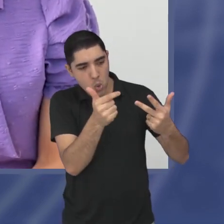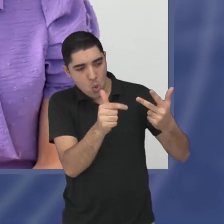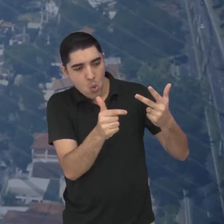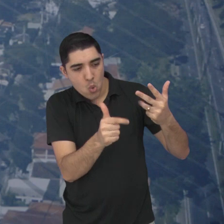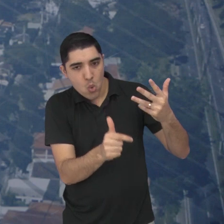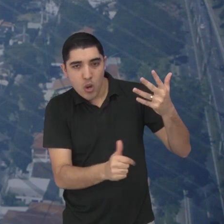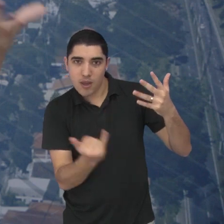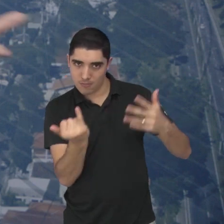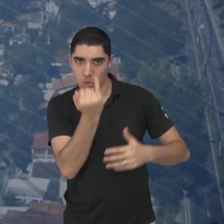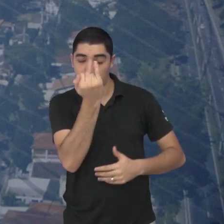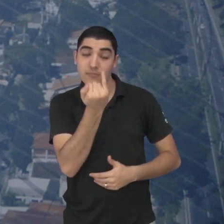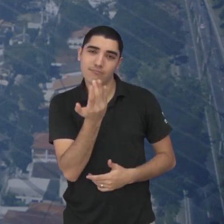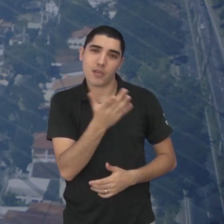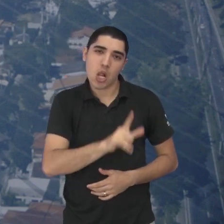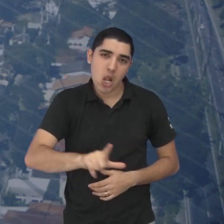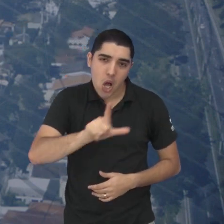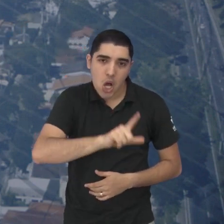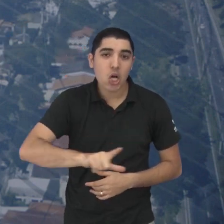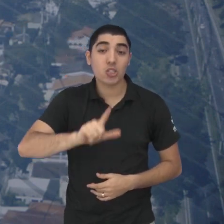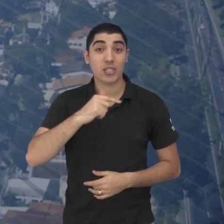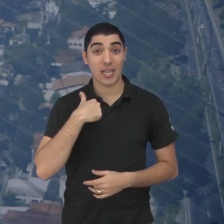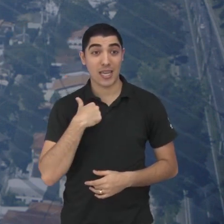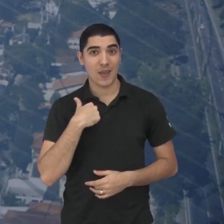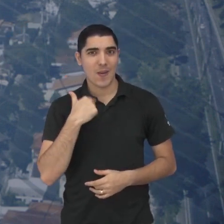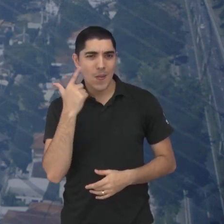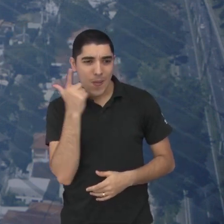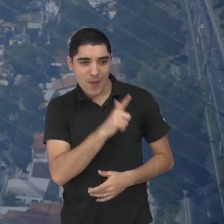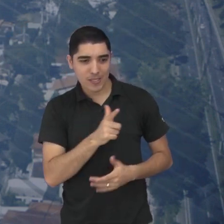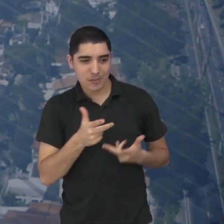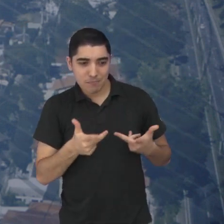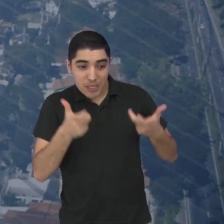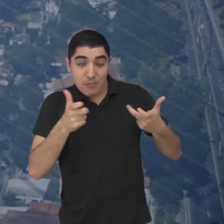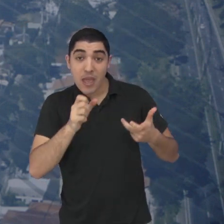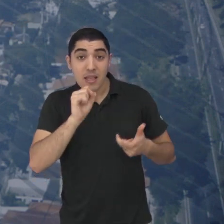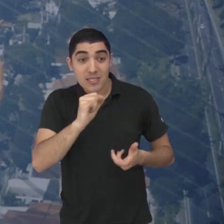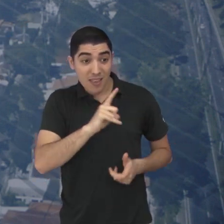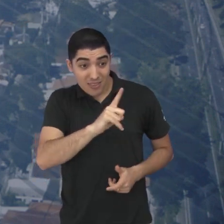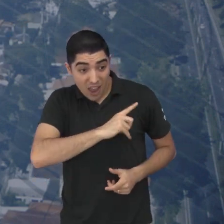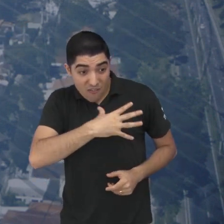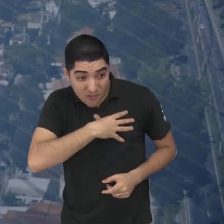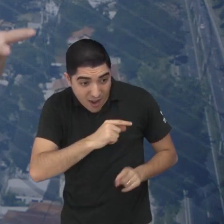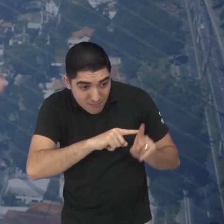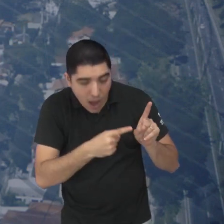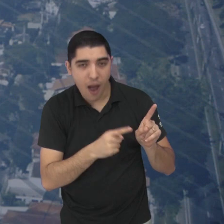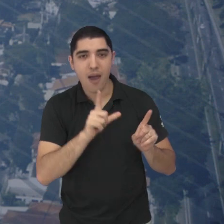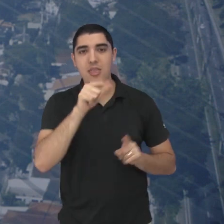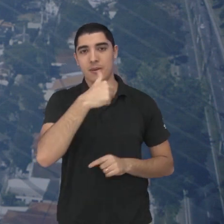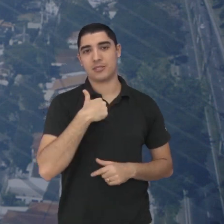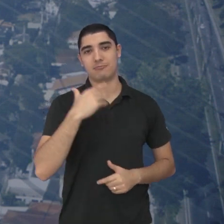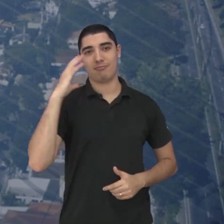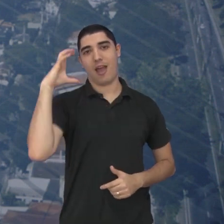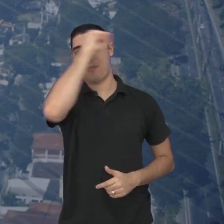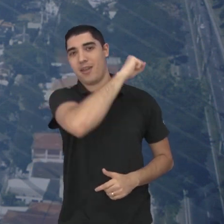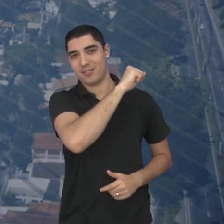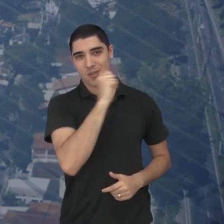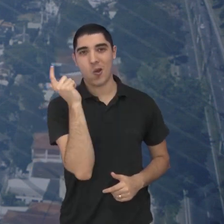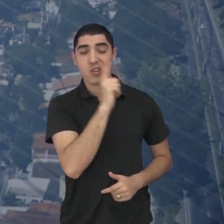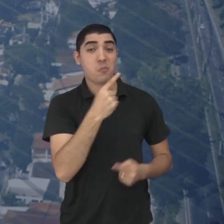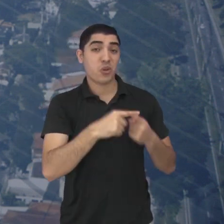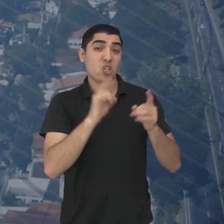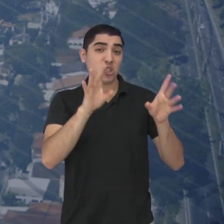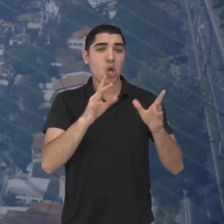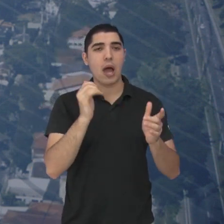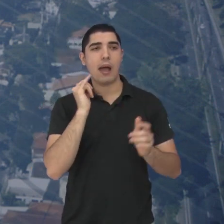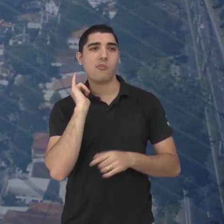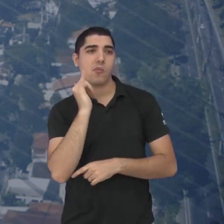e que aí você, claro, a gente só consegue identificar mesmo na prática, ali no dia a dia. Porque teoria, só